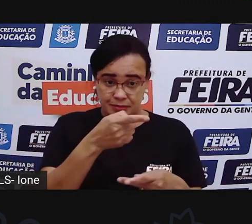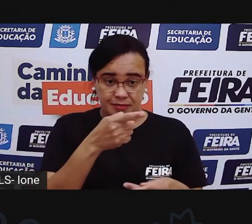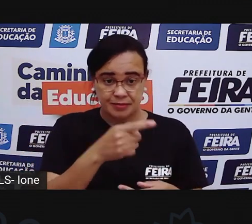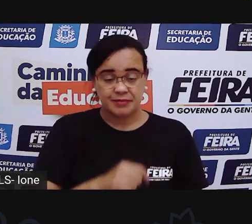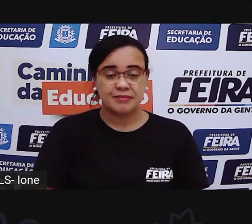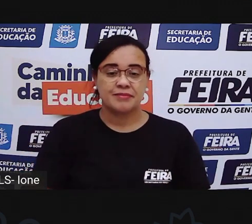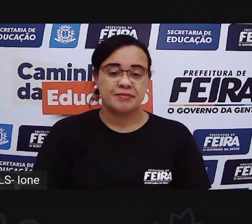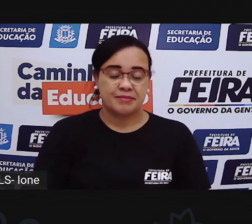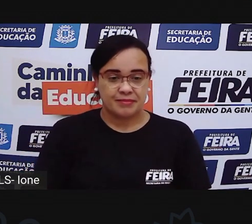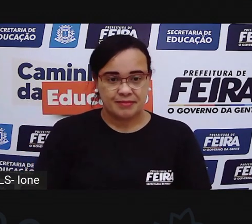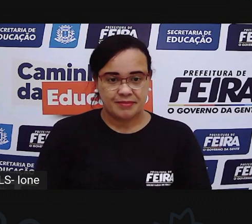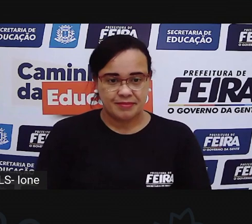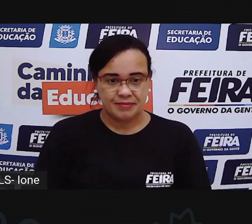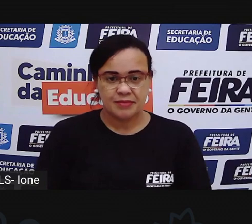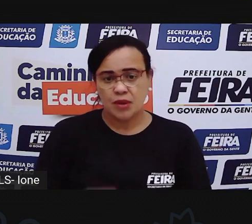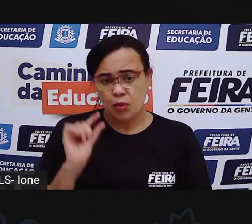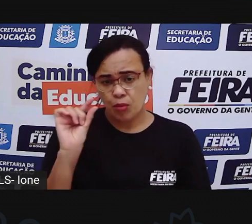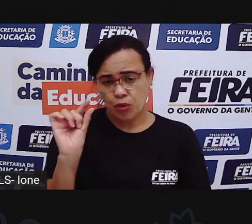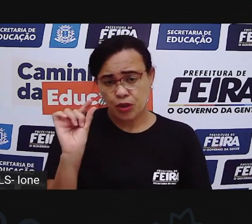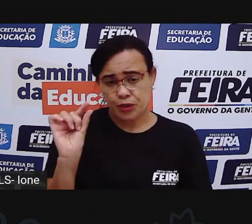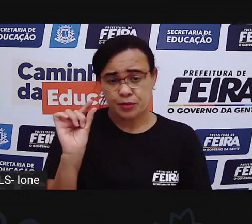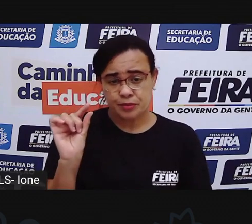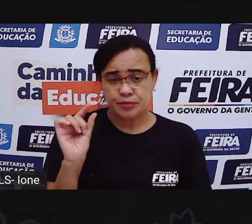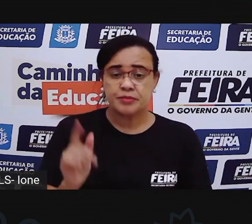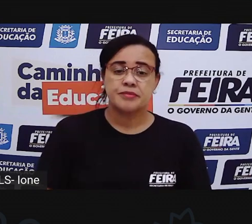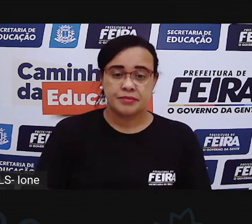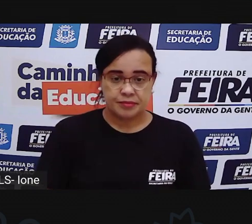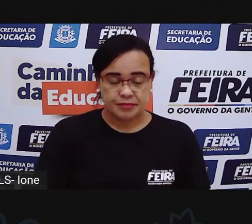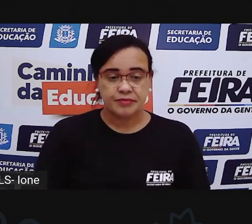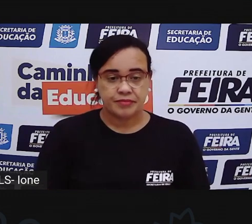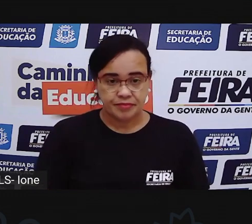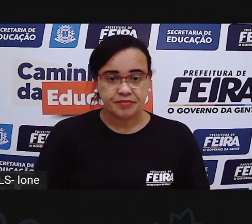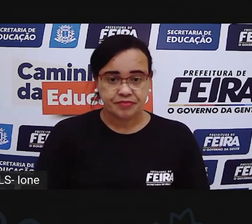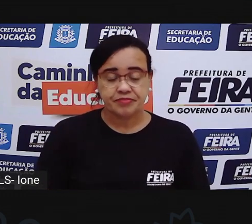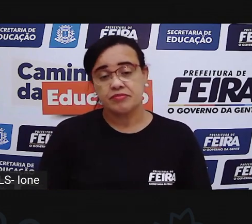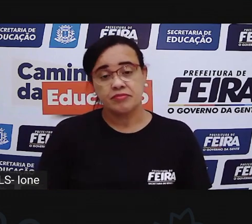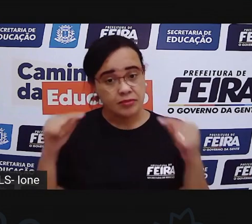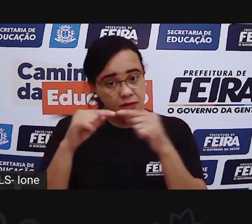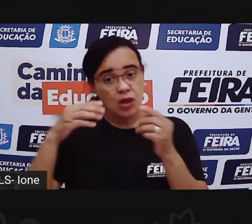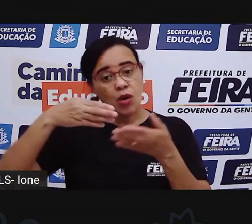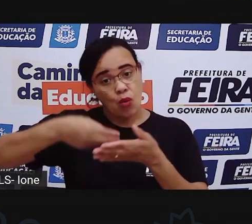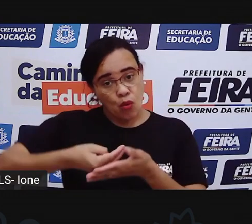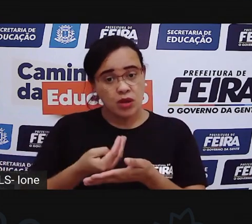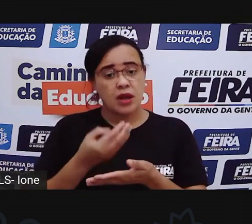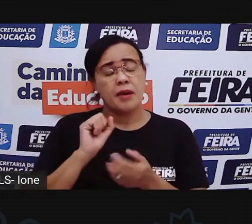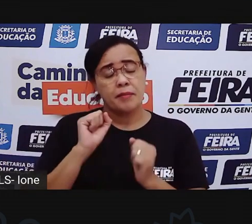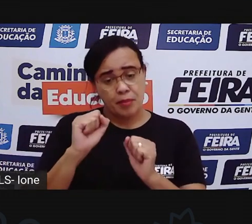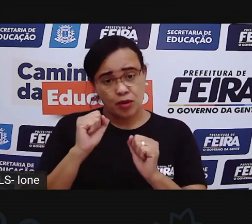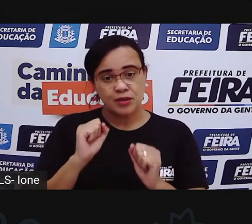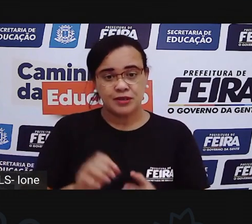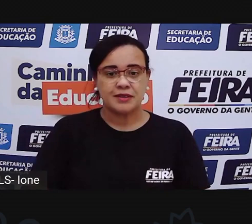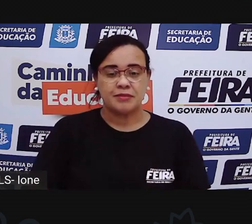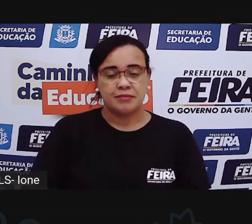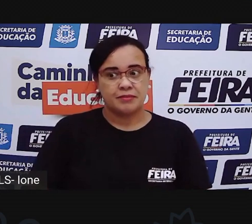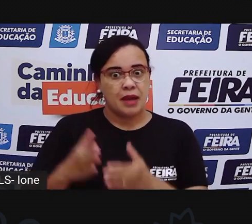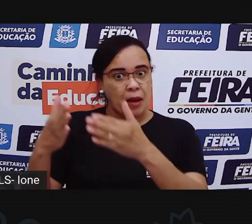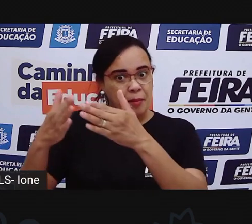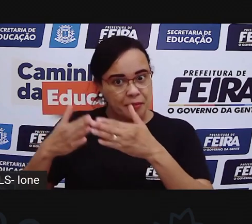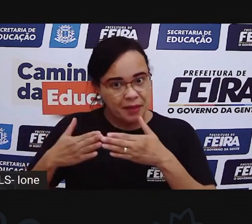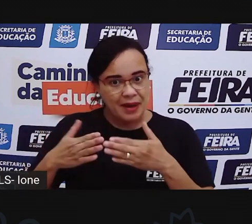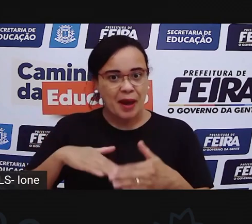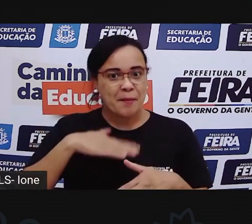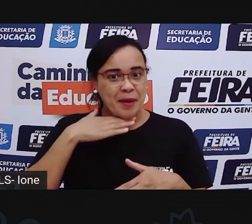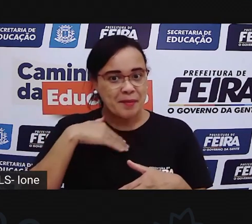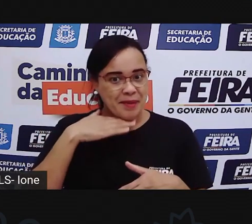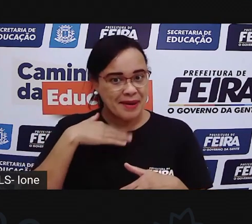Vamos colocar aqui uma quantidade bem legalzinha. Pode ser uma colher, viu? Bem cheia de detergente. Aí pede a mamãe, hein? Não vai